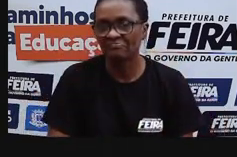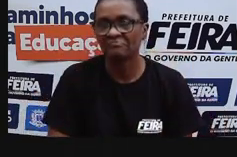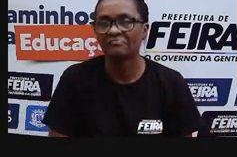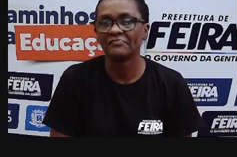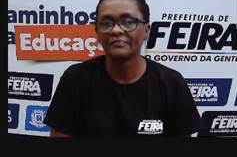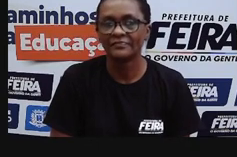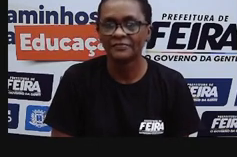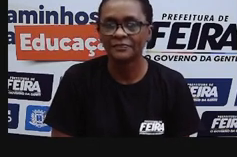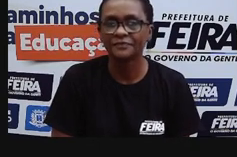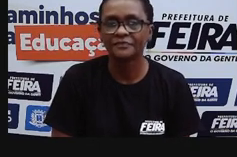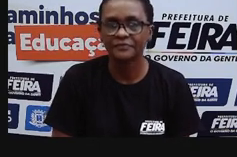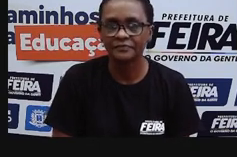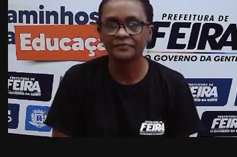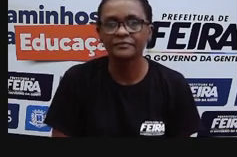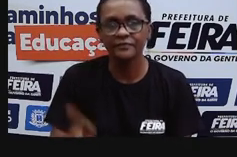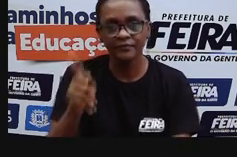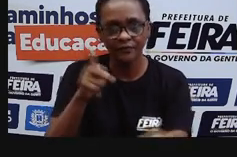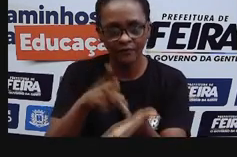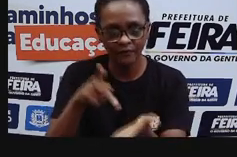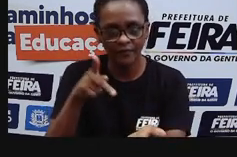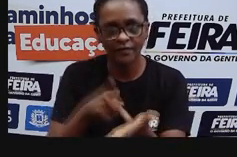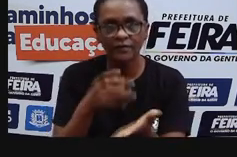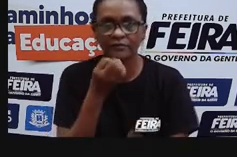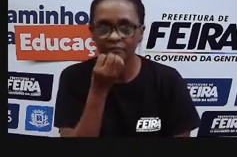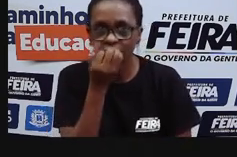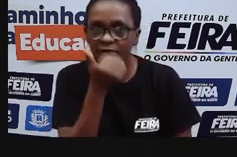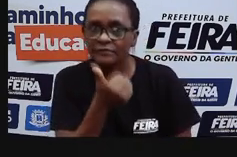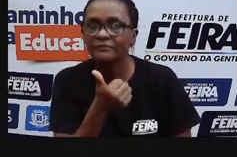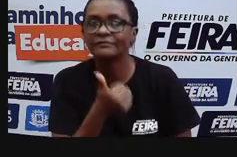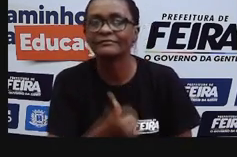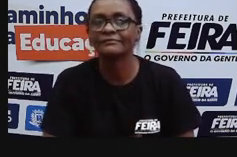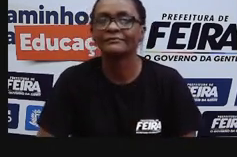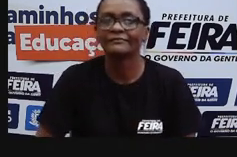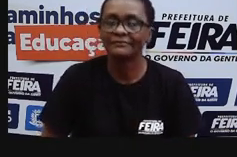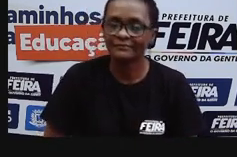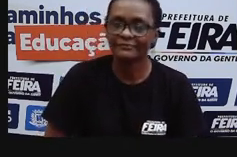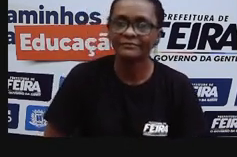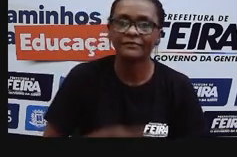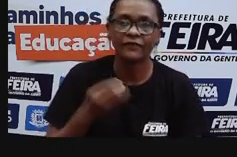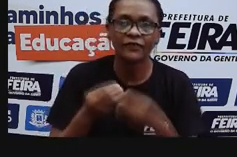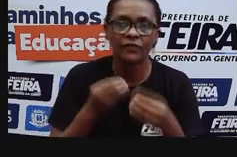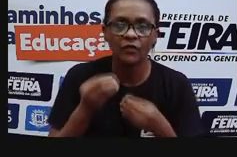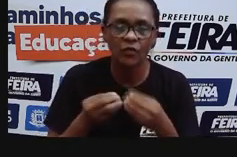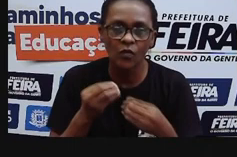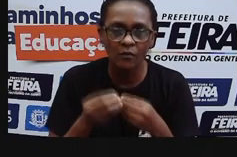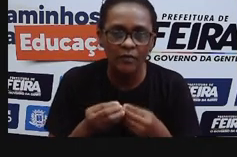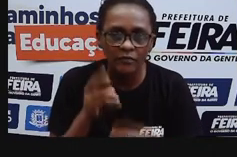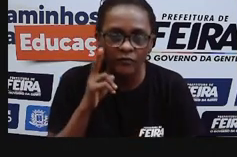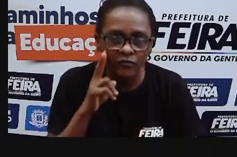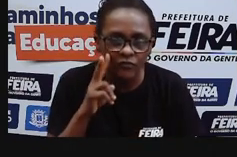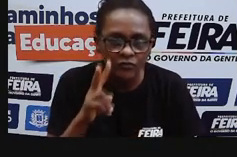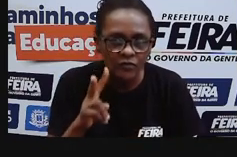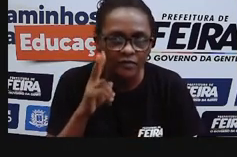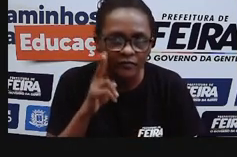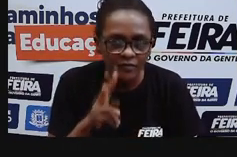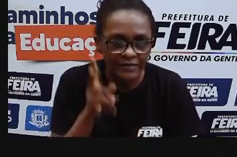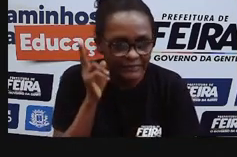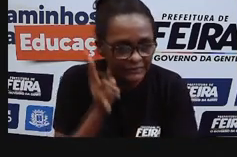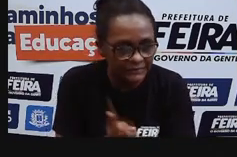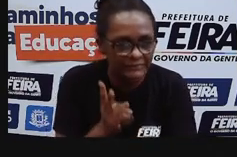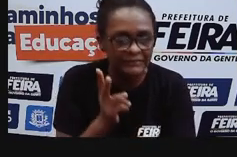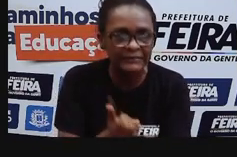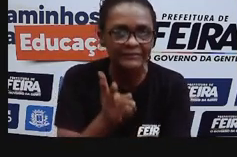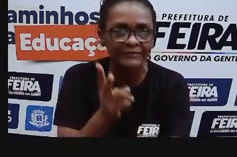aumentando o tamanho, né? Então, a gente está pensando aqui em tamanho, não em distância, tá? Como